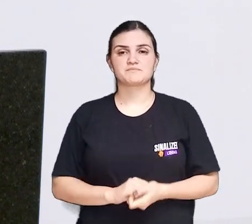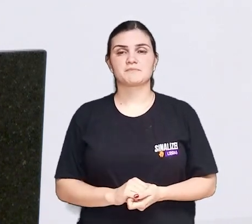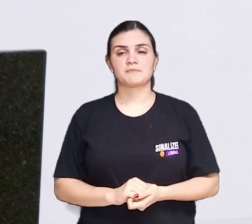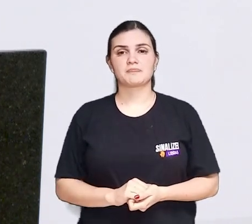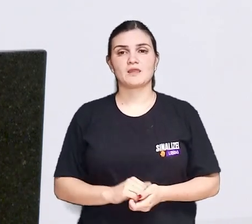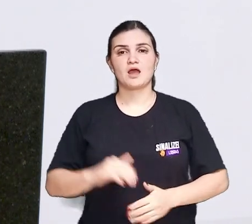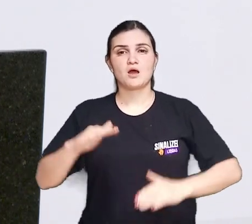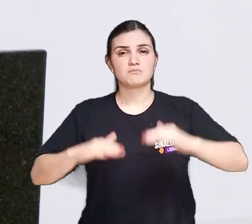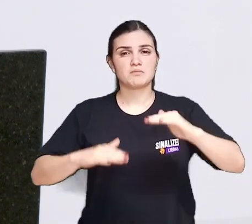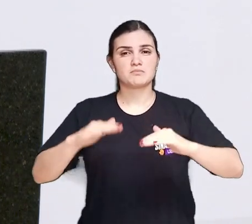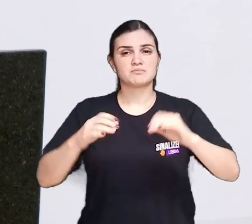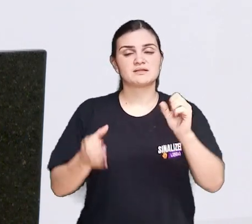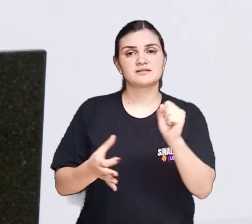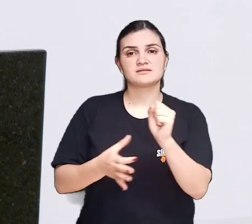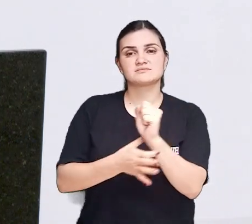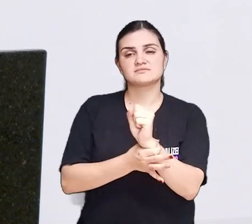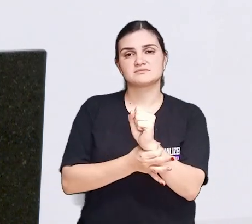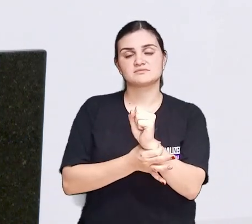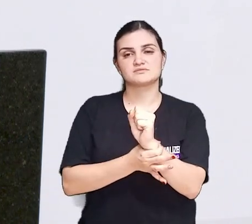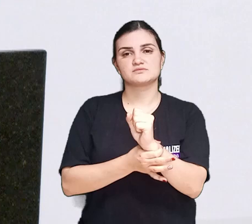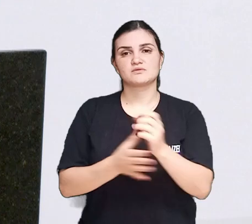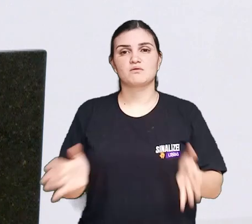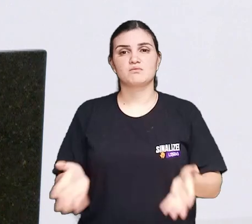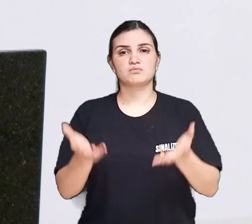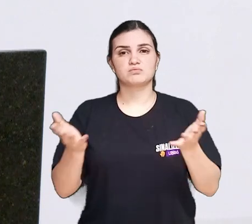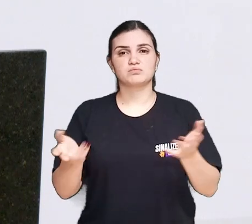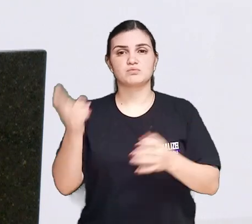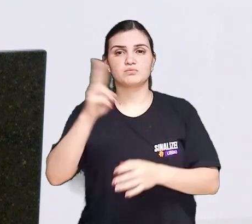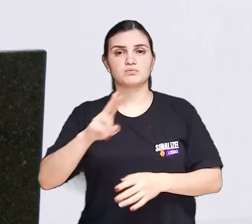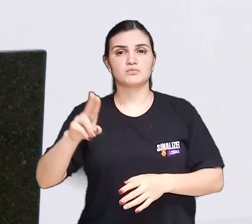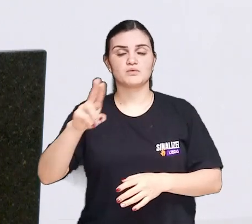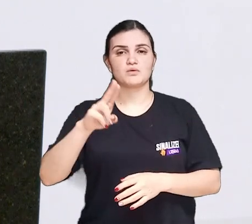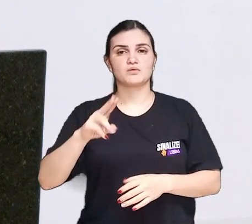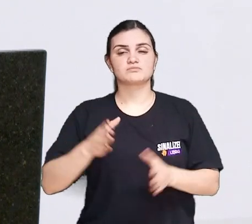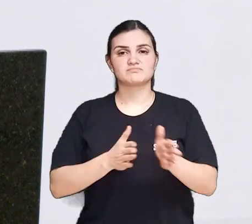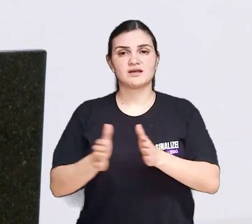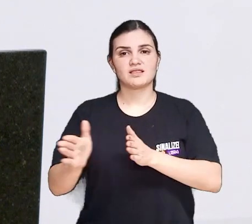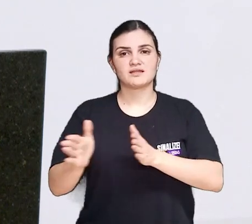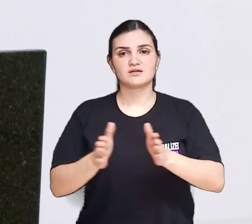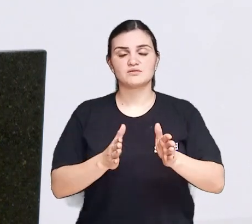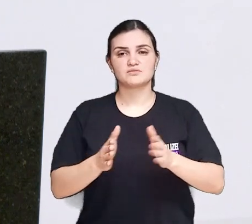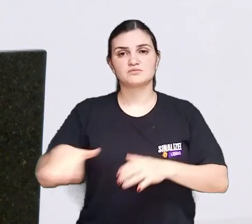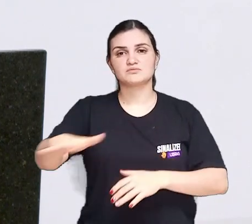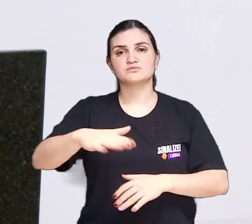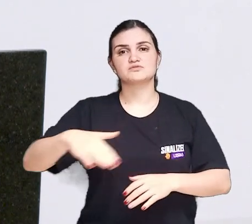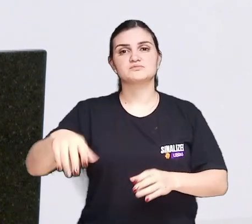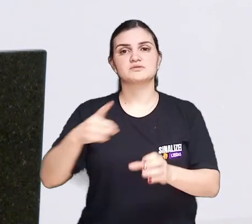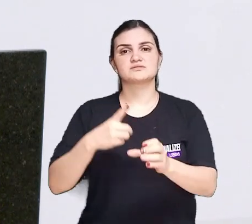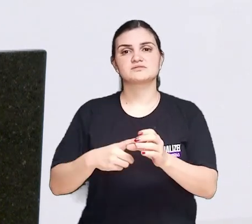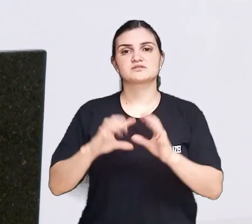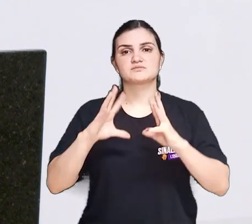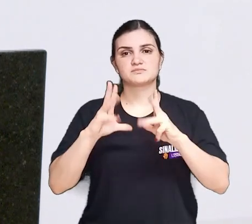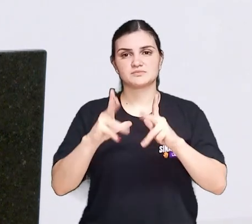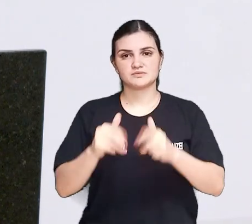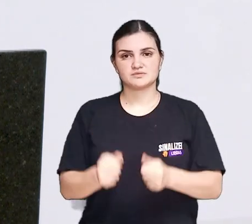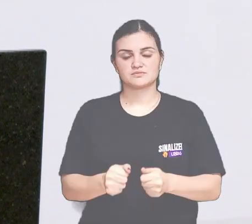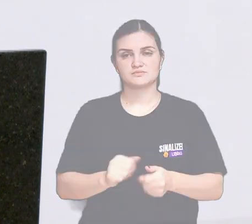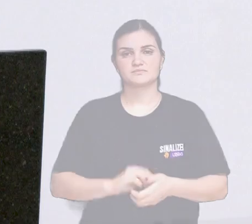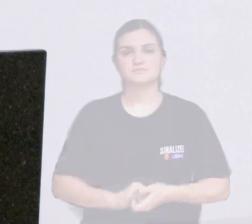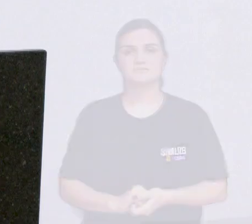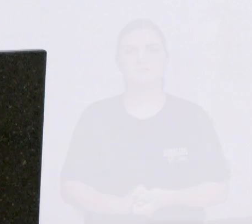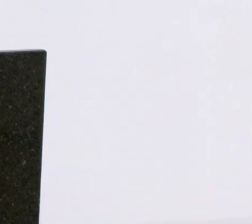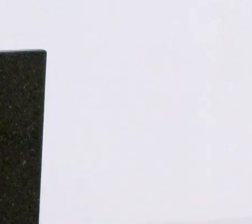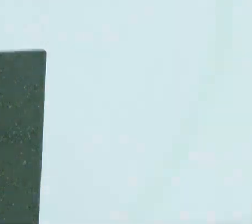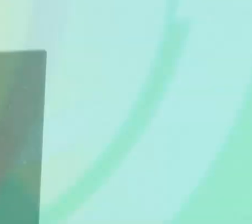visa promover uma mobilidade segura e incentivar o uso ordenado e acessível do